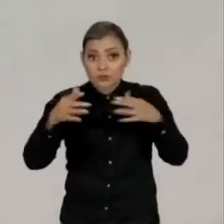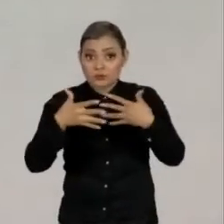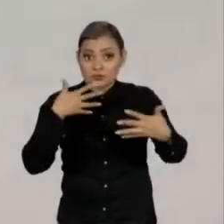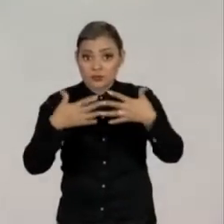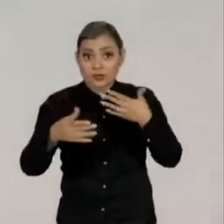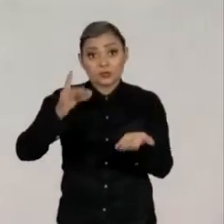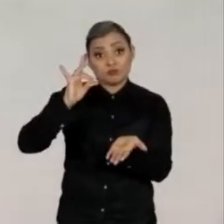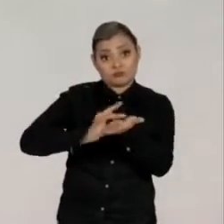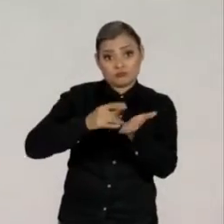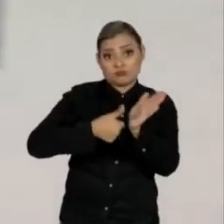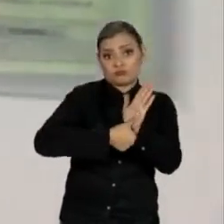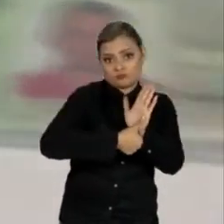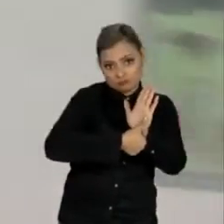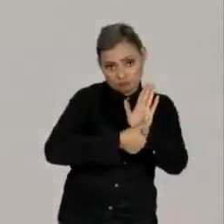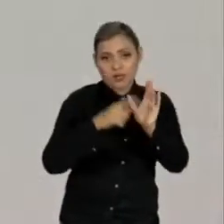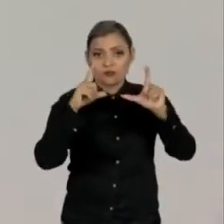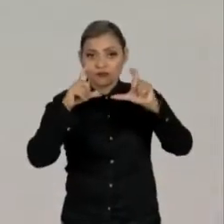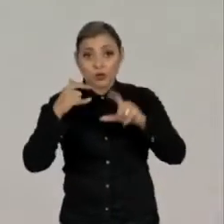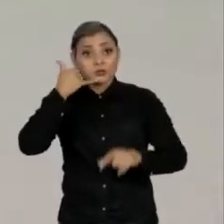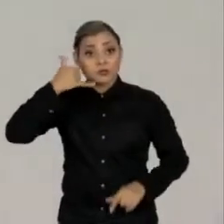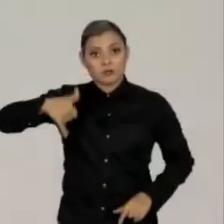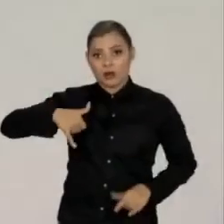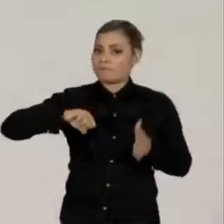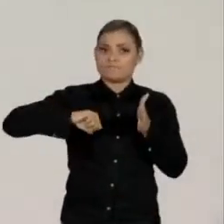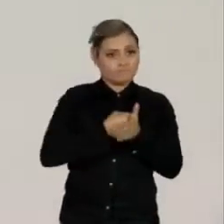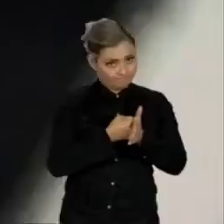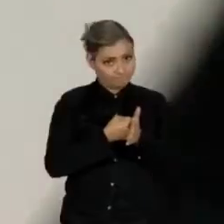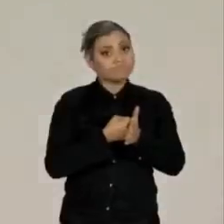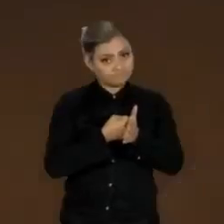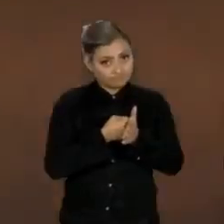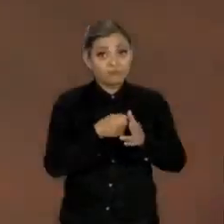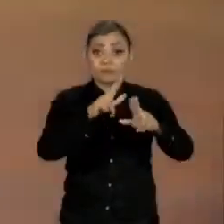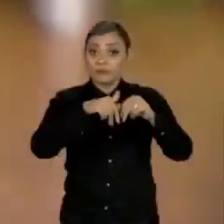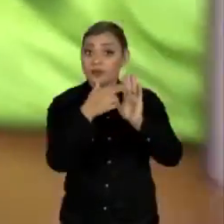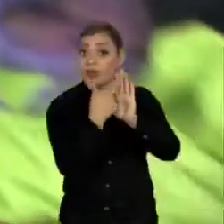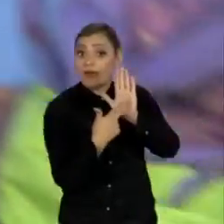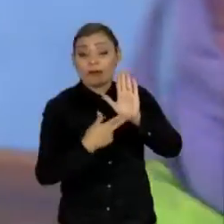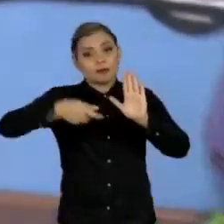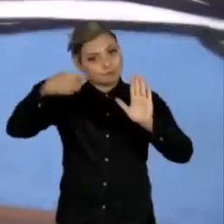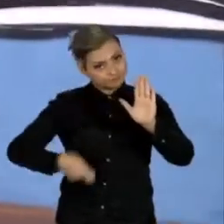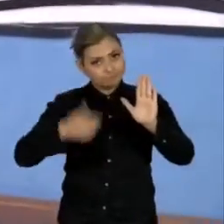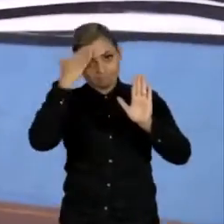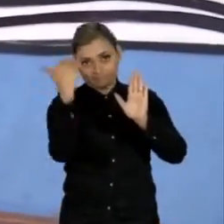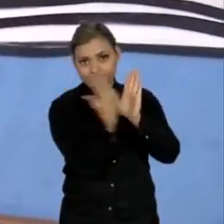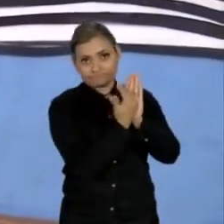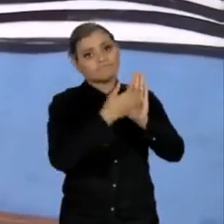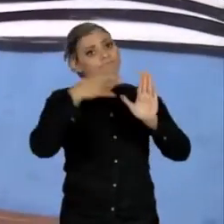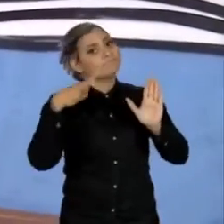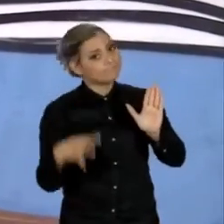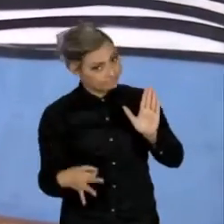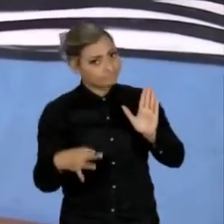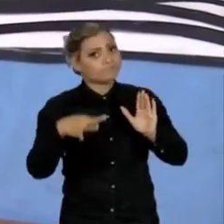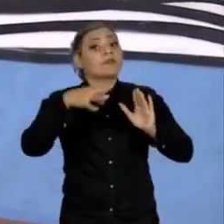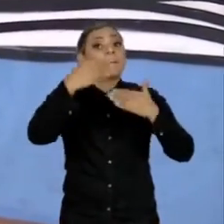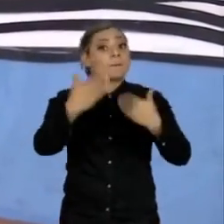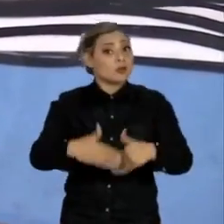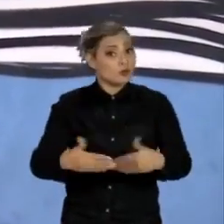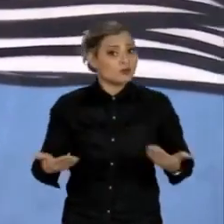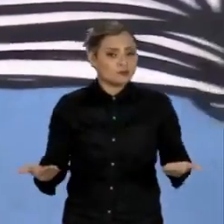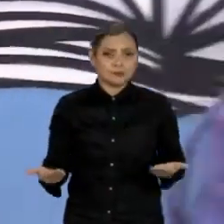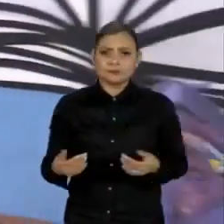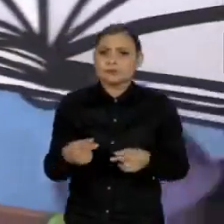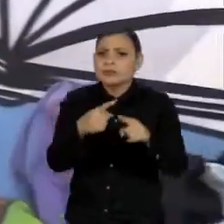documento original com foto e celular desligado, são regras que devem ser cumpridas à risca no dia da prova.